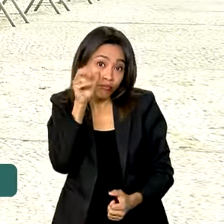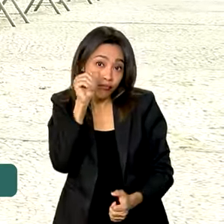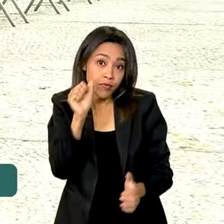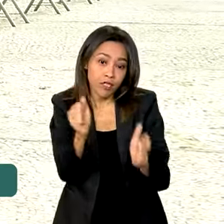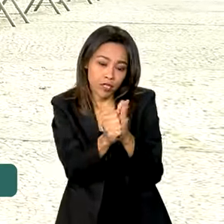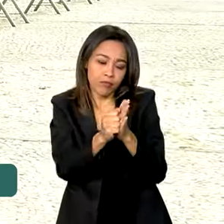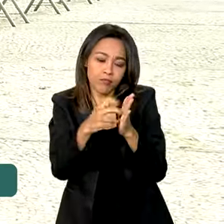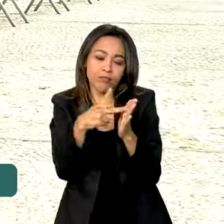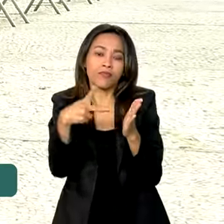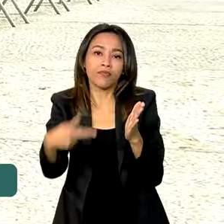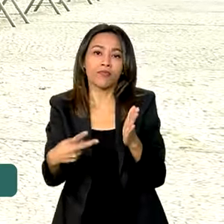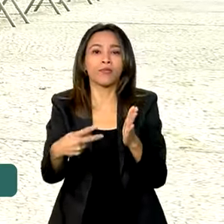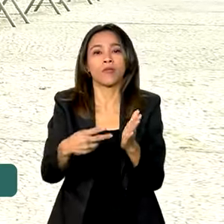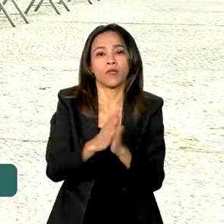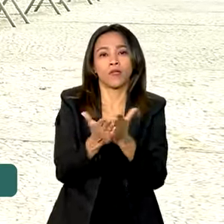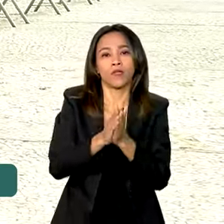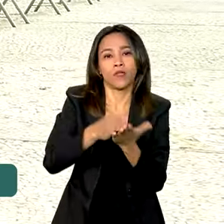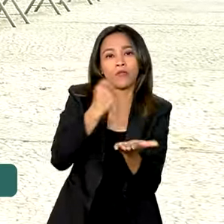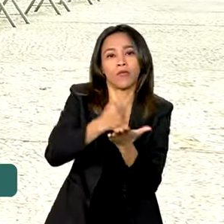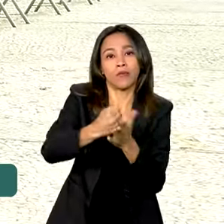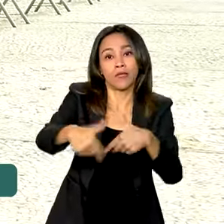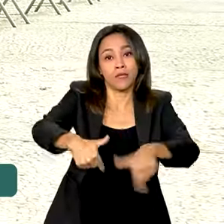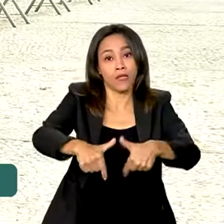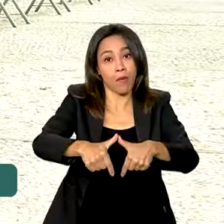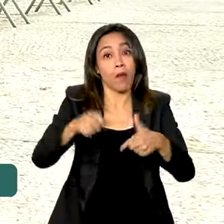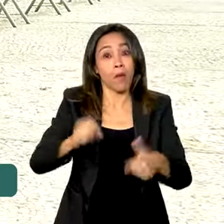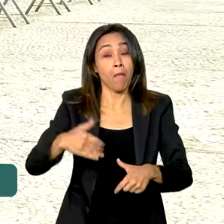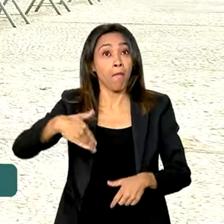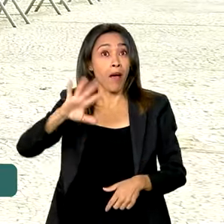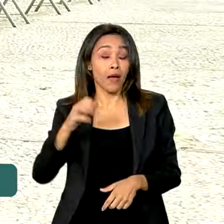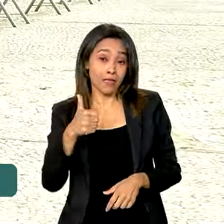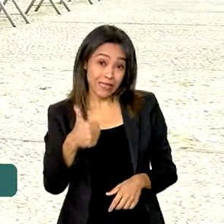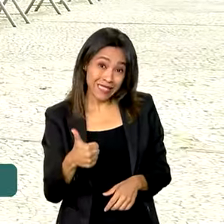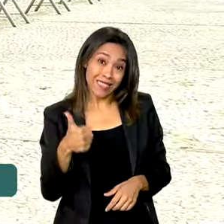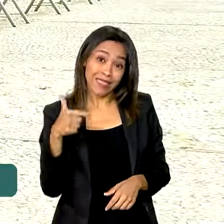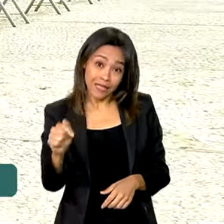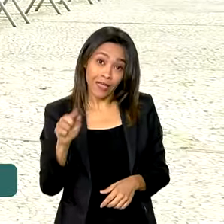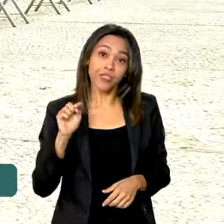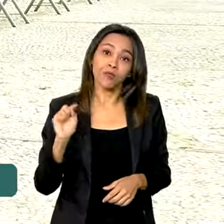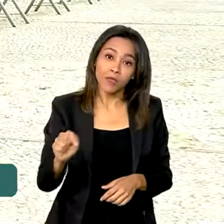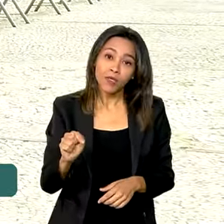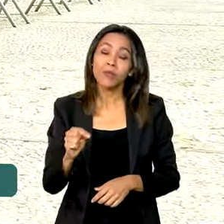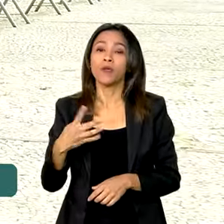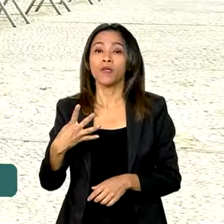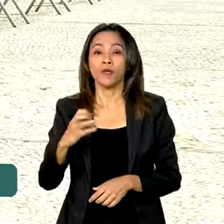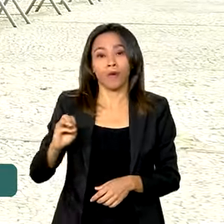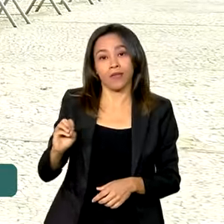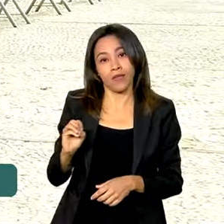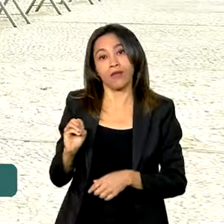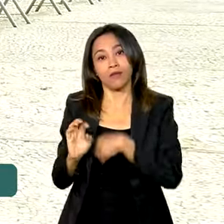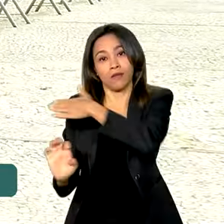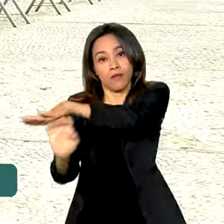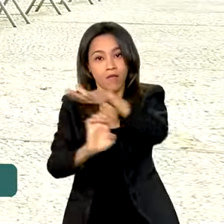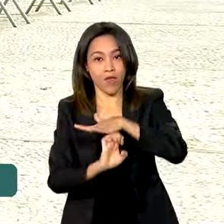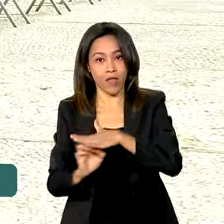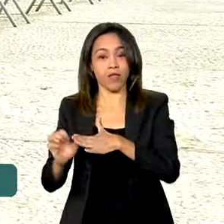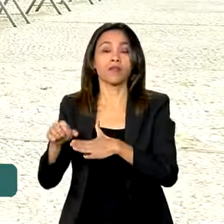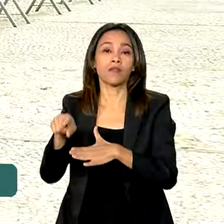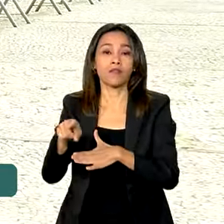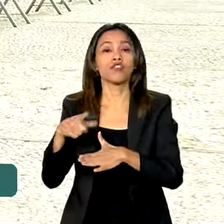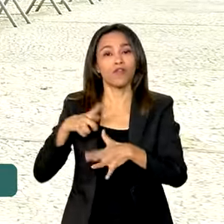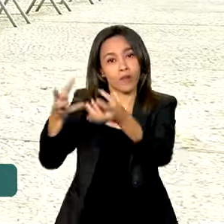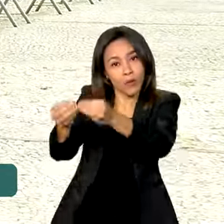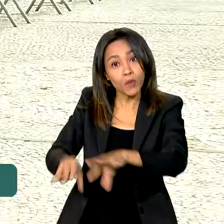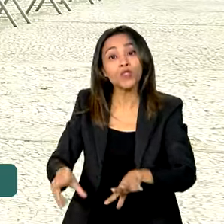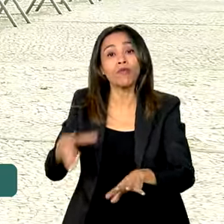Trabalho Digital. Mais de 17 mil e 400 empresas atingidas pela tragédia no Estado aderiram ao